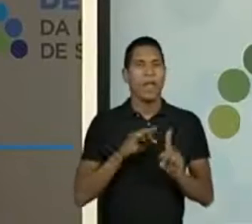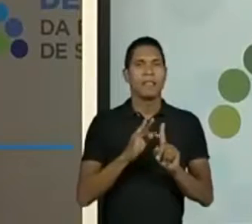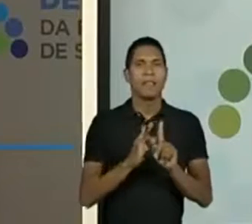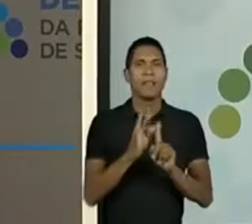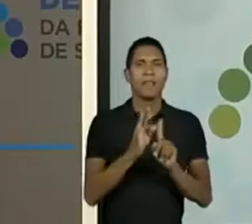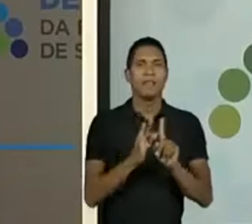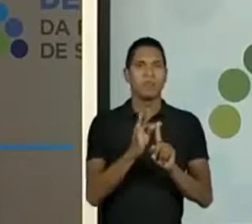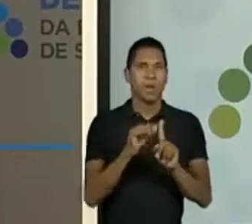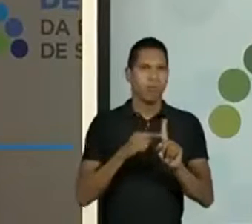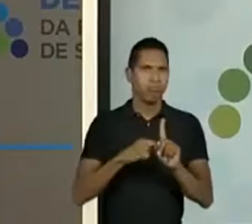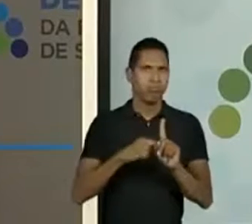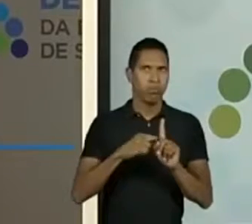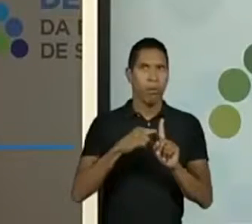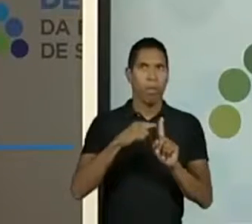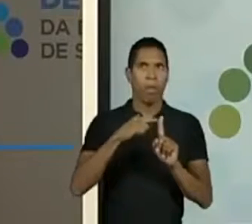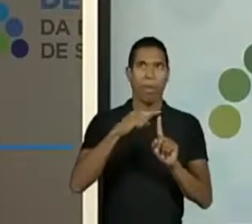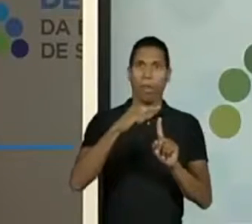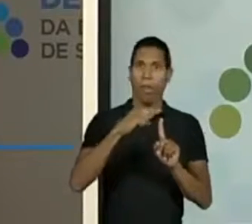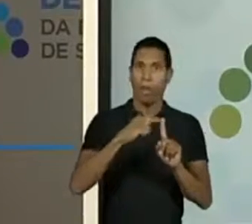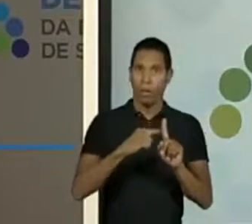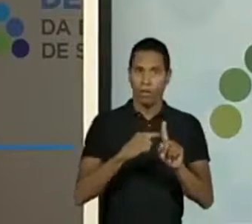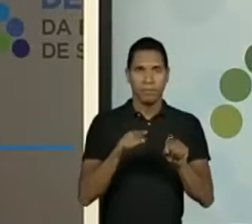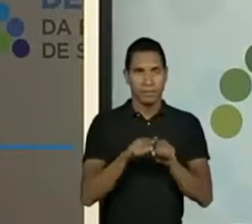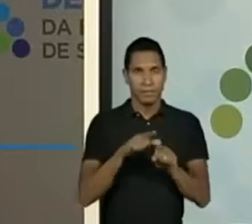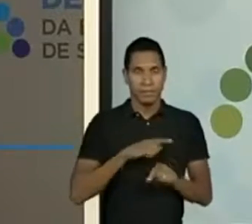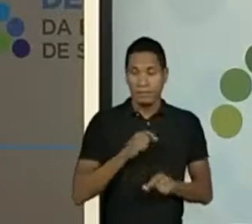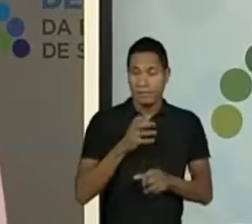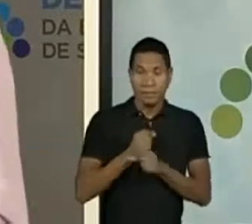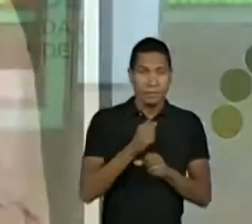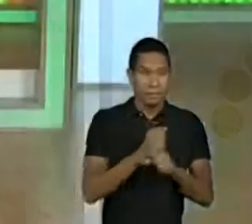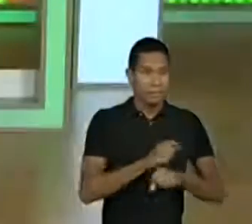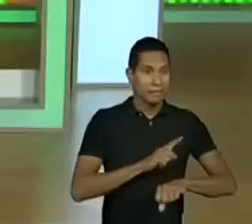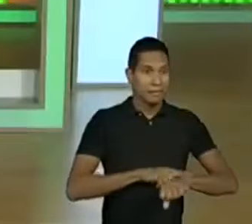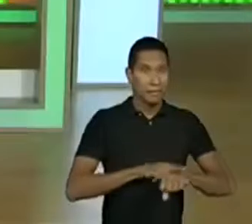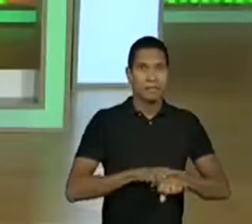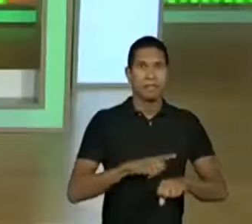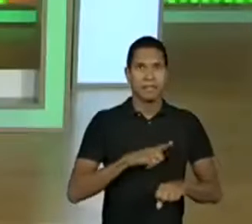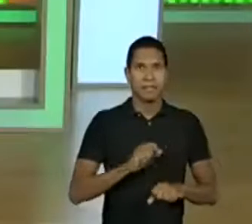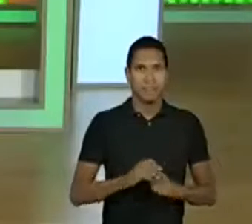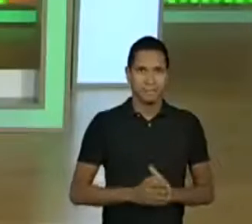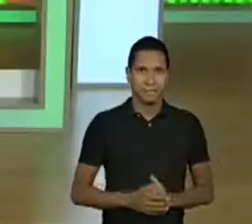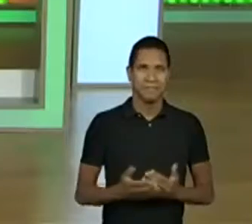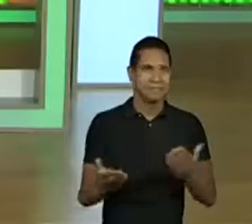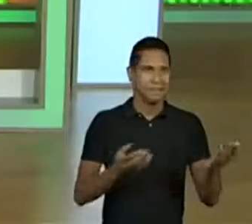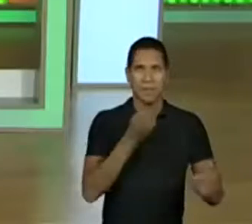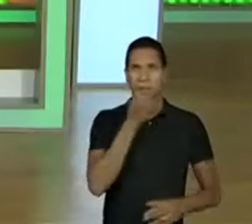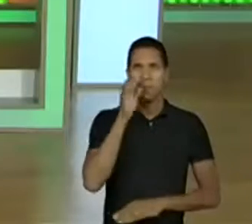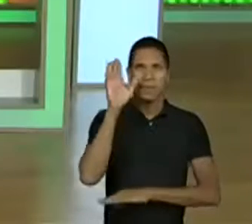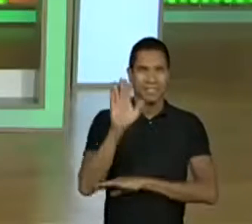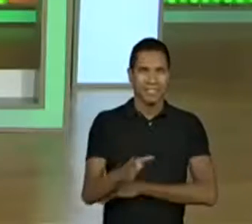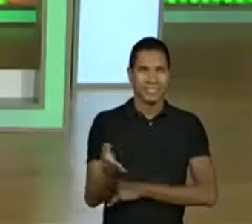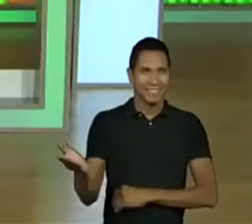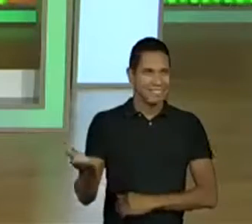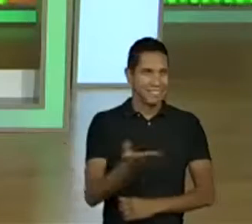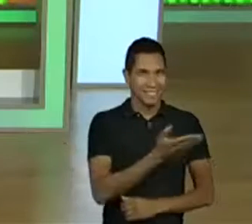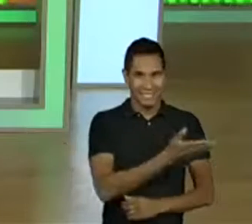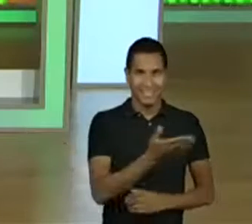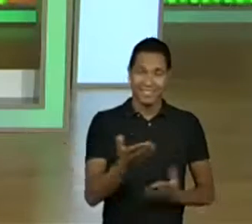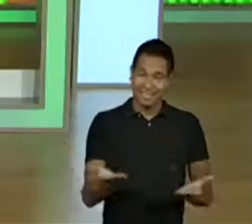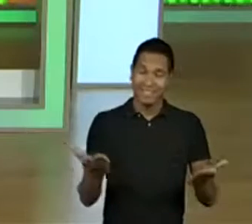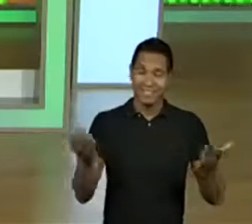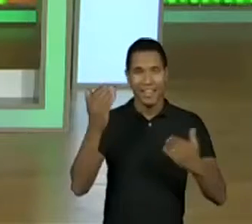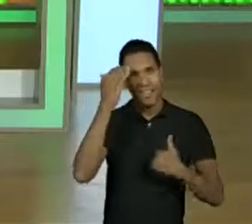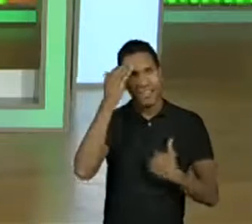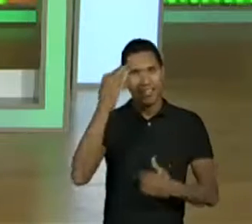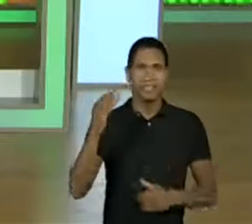e contagem de tempo também. Os professores apontam boa tarde e eu agradeço a